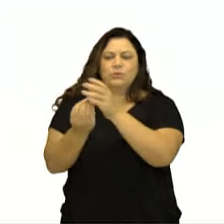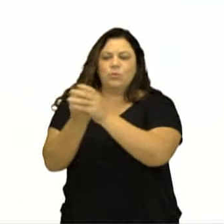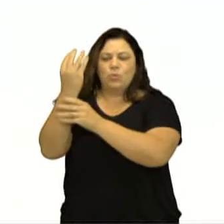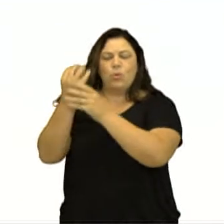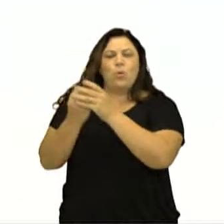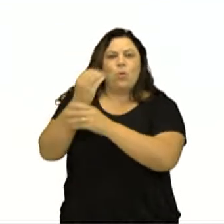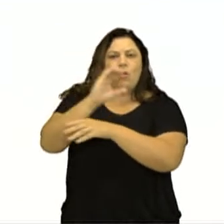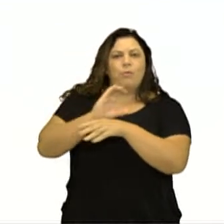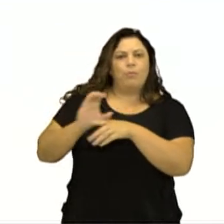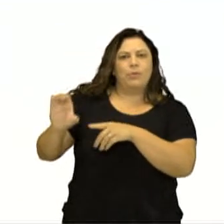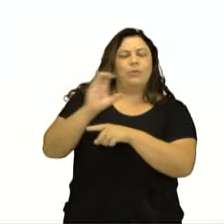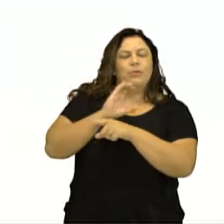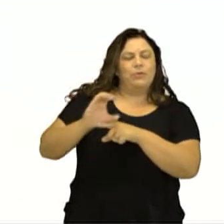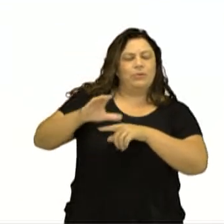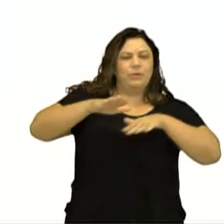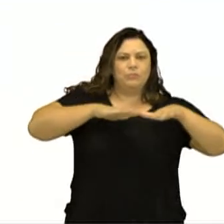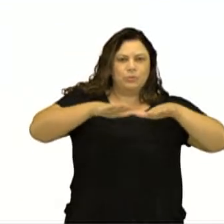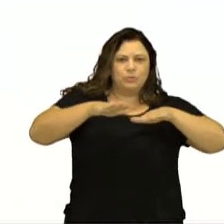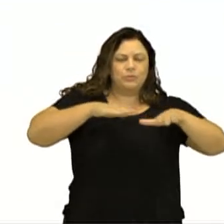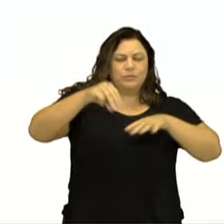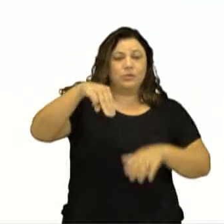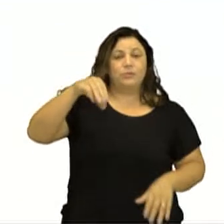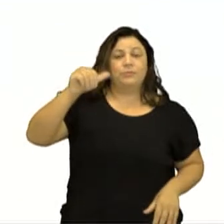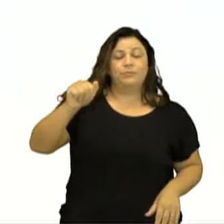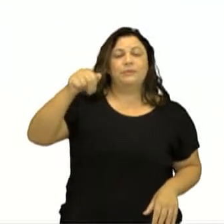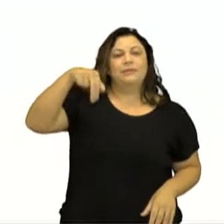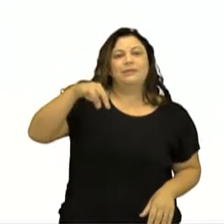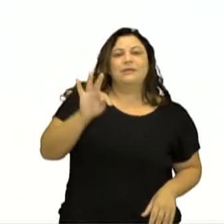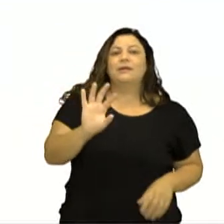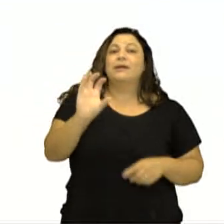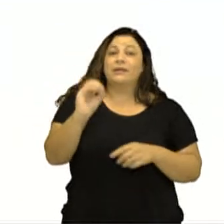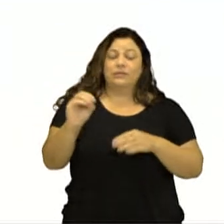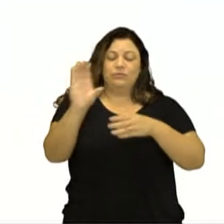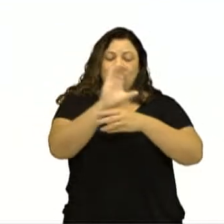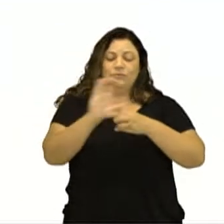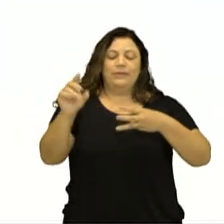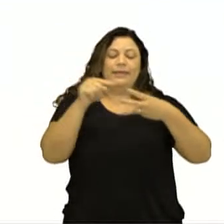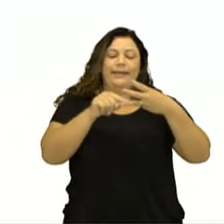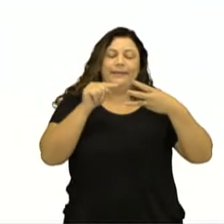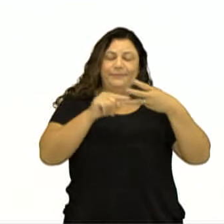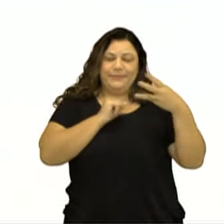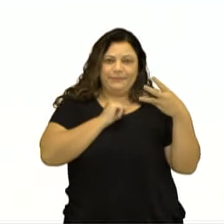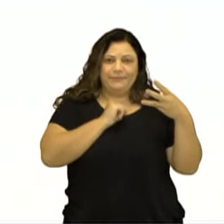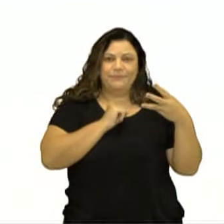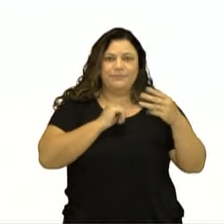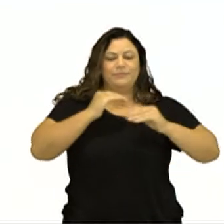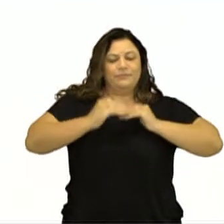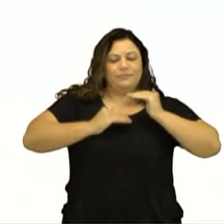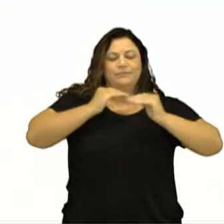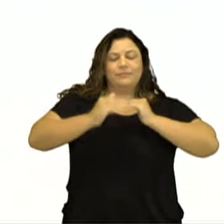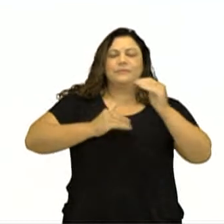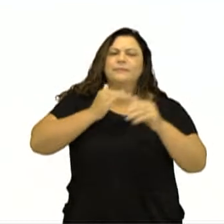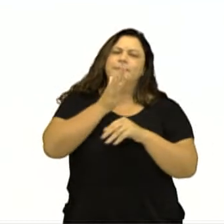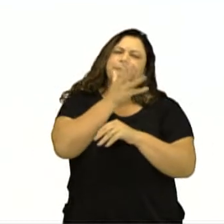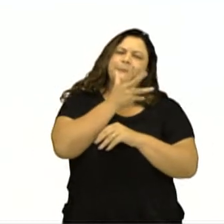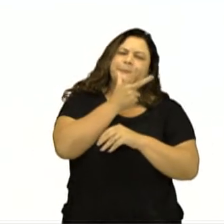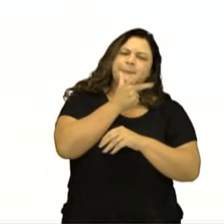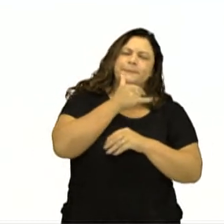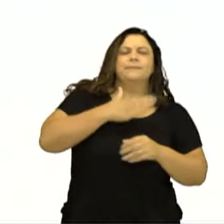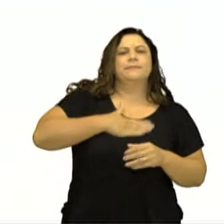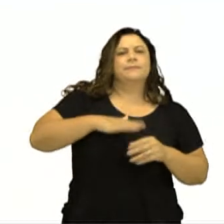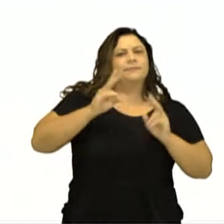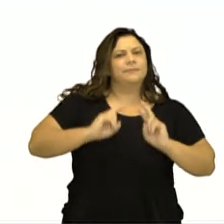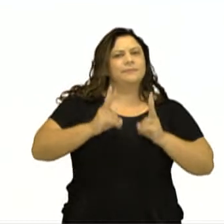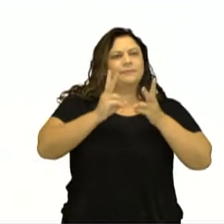as quais vão se movimentar sobre o manto, a camada que fica embaixo, de forma lenta e contínua. E esse